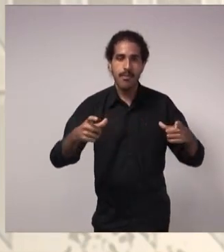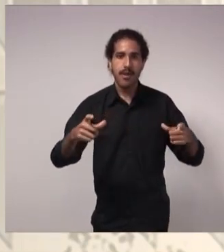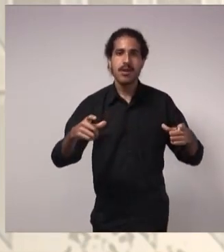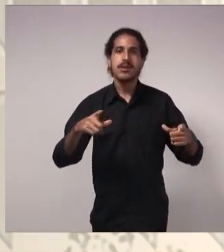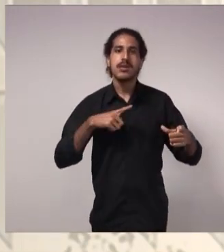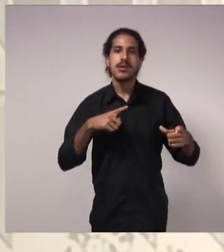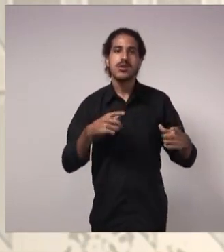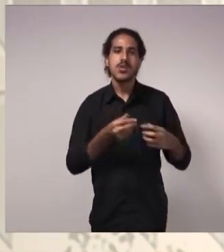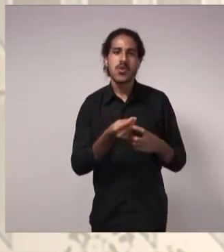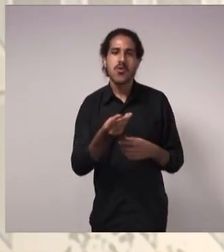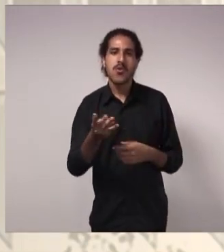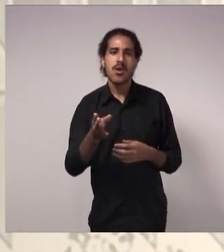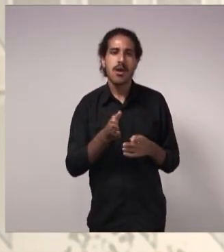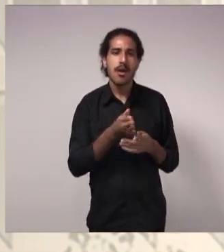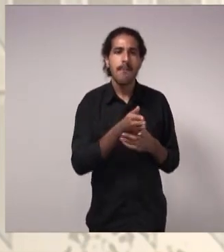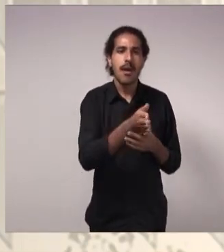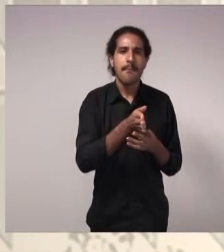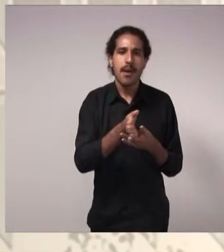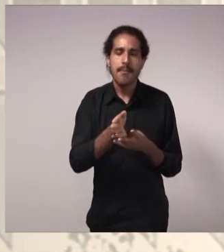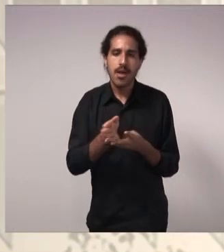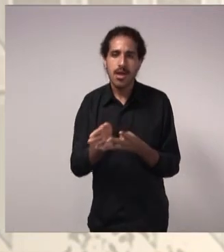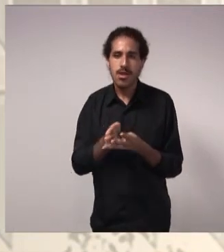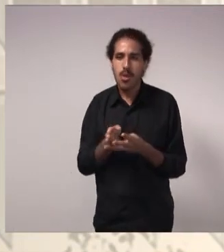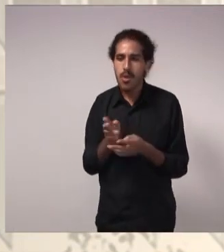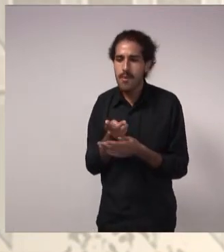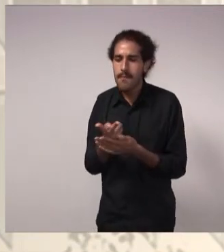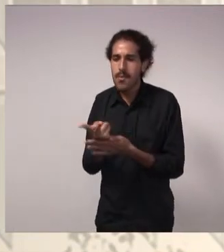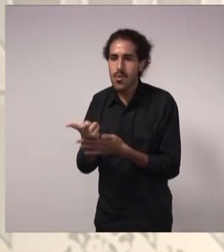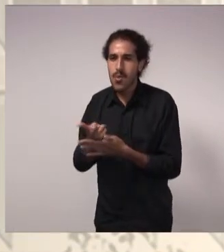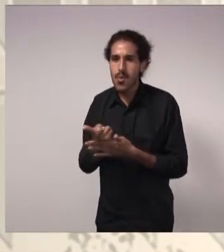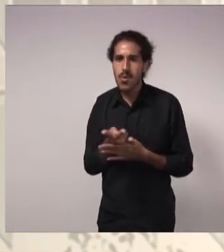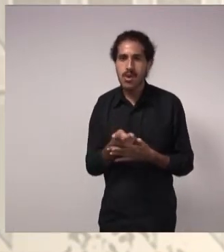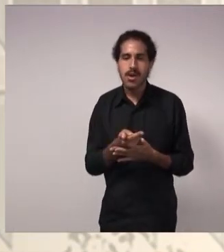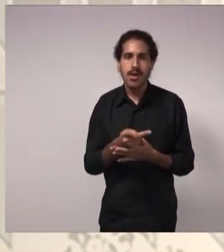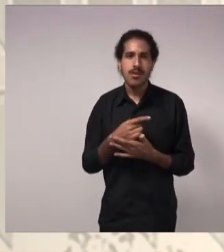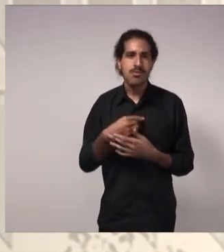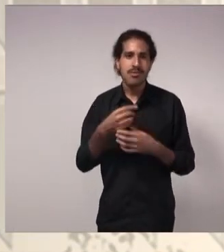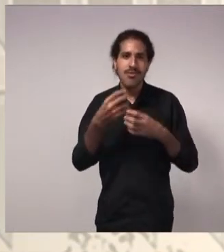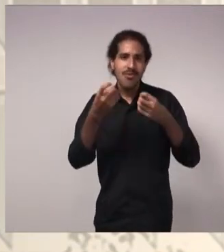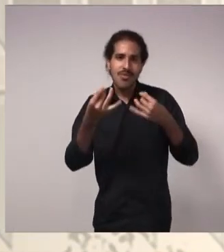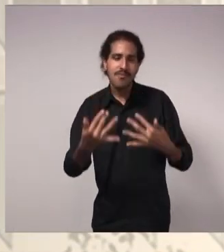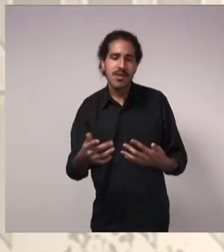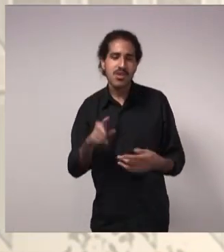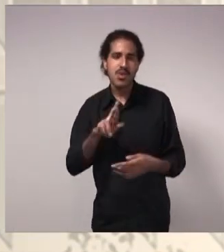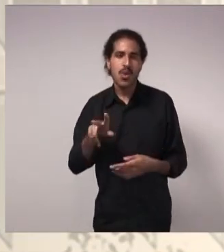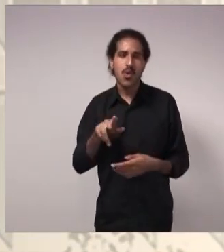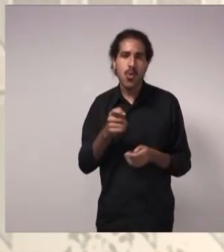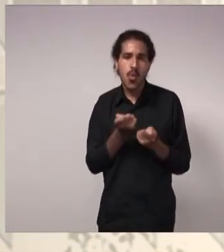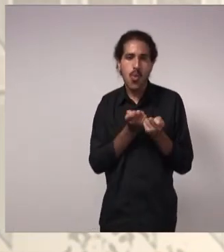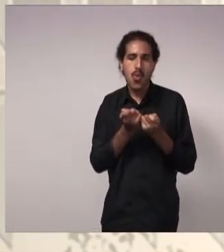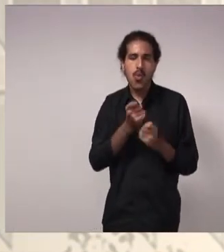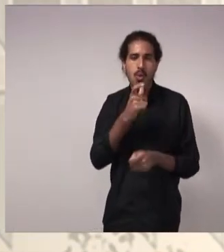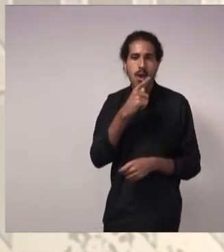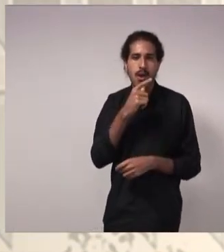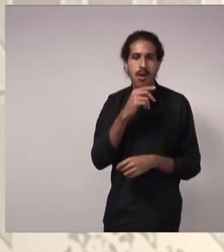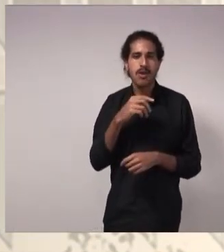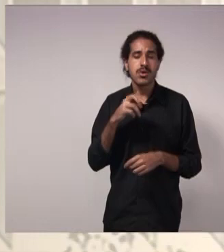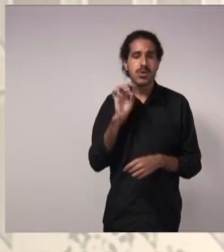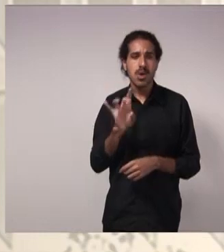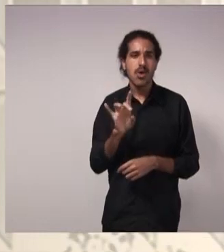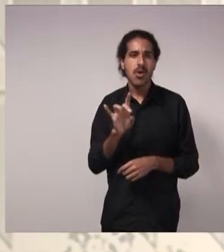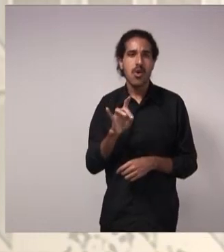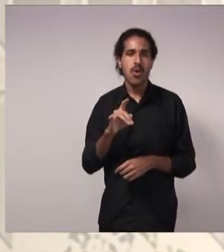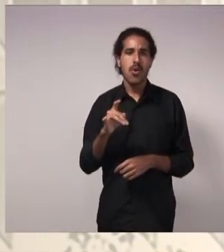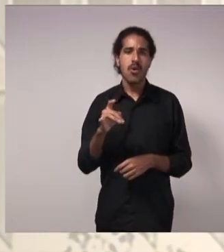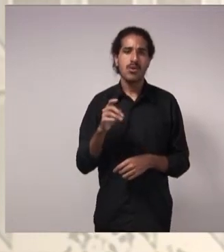exploradas. Não se fala muito sobre o controle da demanda. Sempre se fala em novas fontes hídricas. No